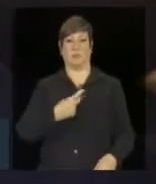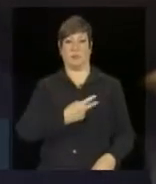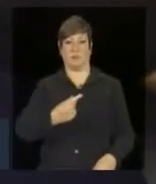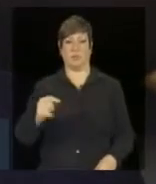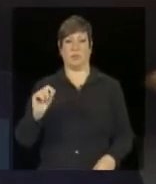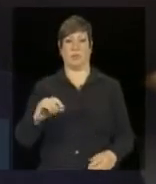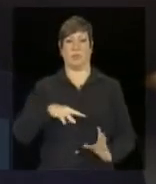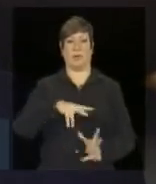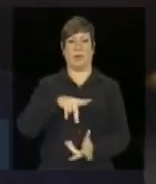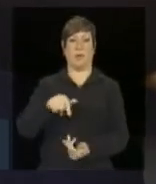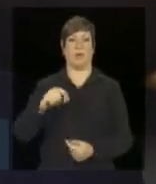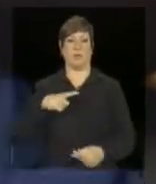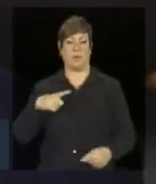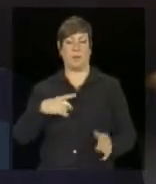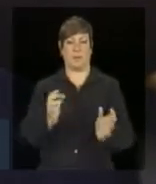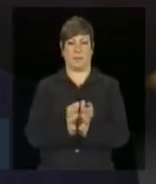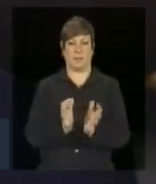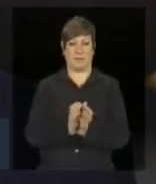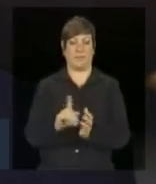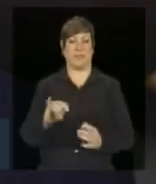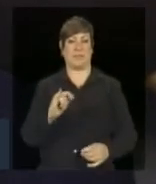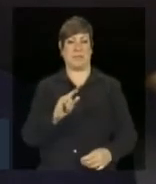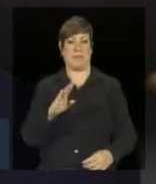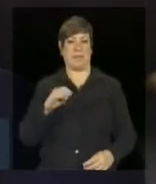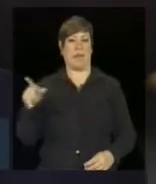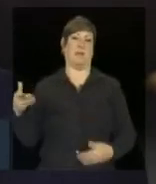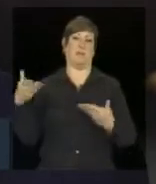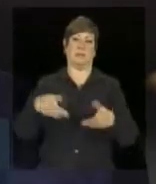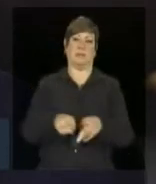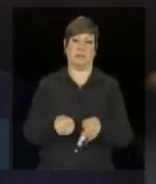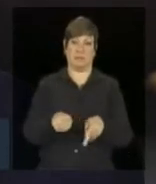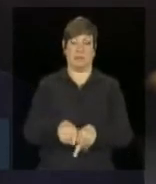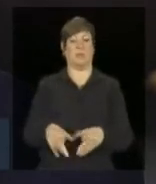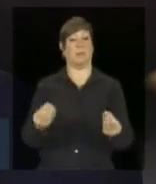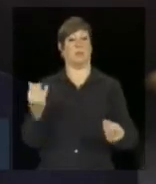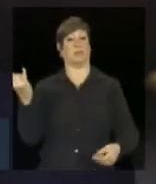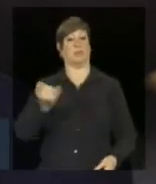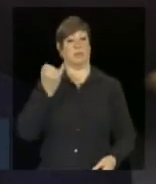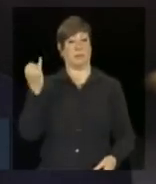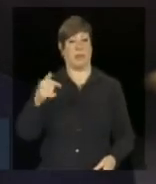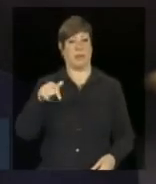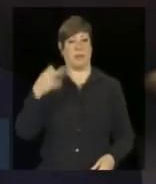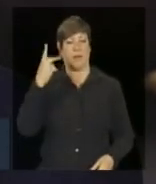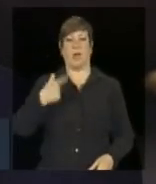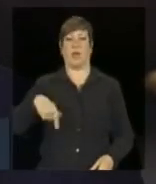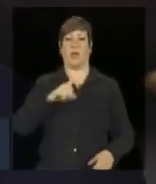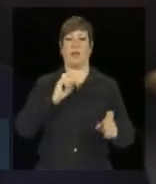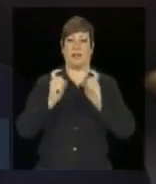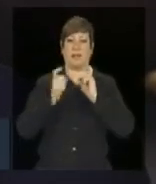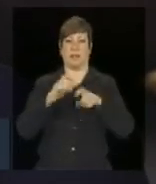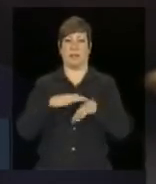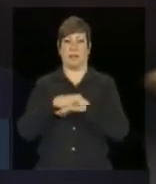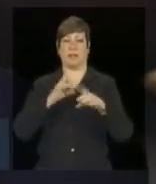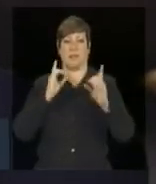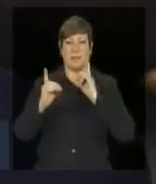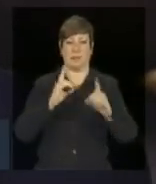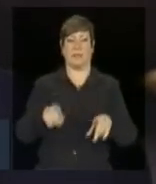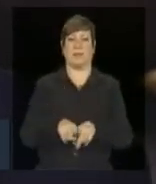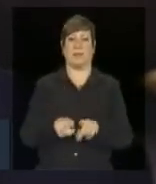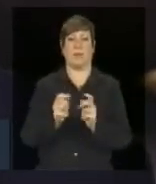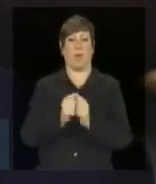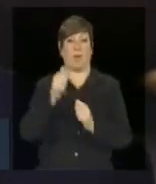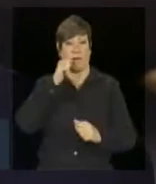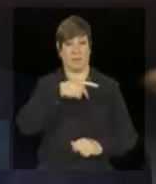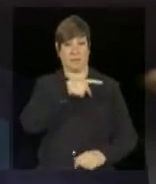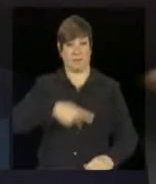participa a ministra Isabela Teixeira e é mais um insumo importante aqui para os nossos debates além disso, a presidenta